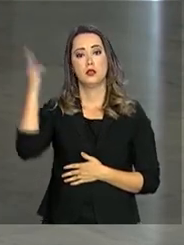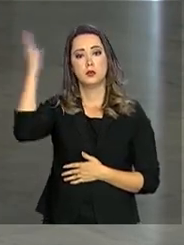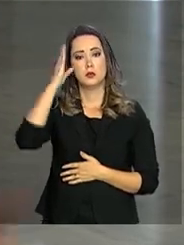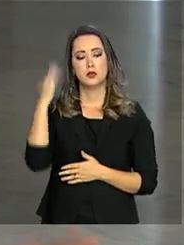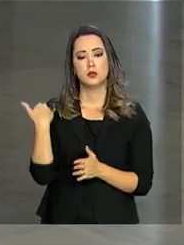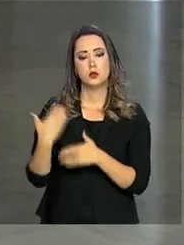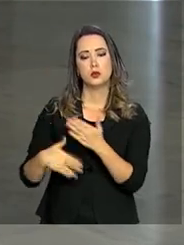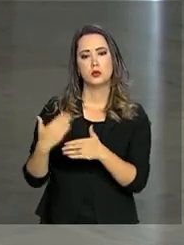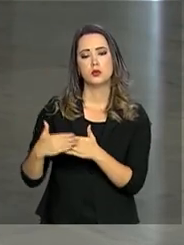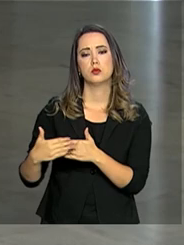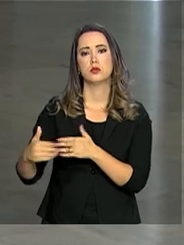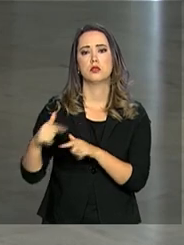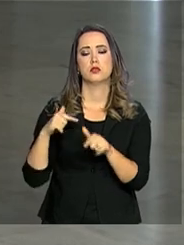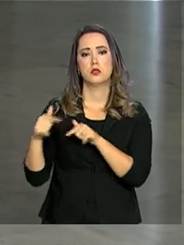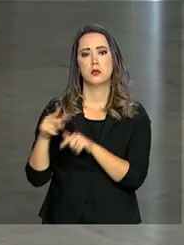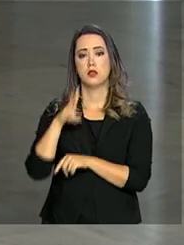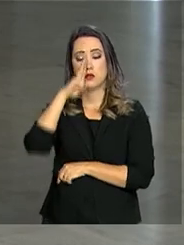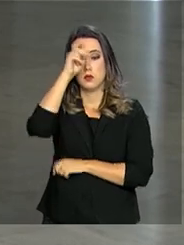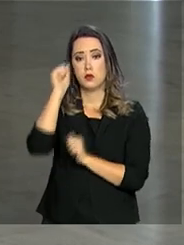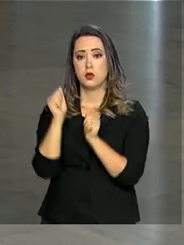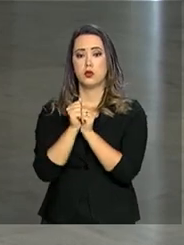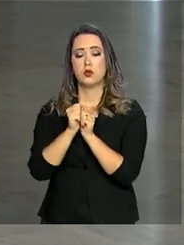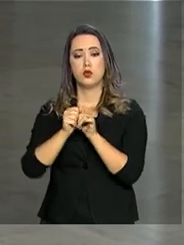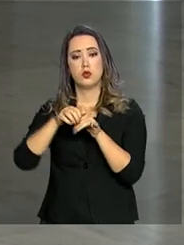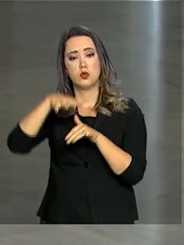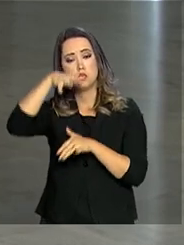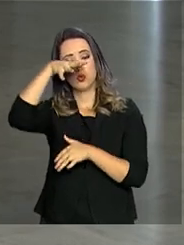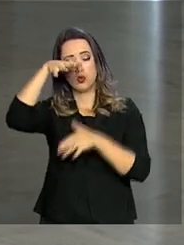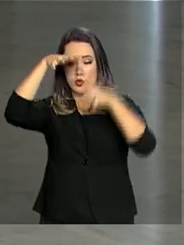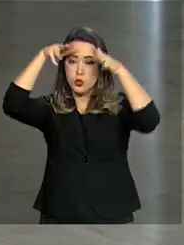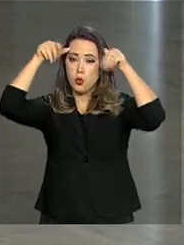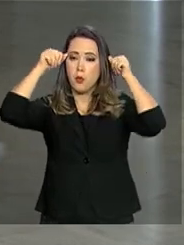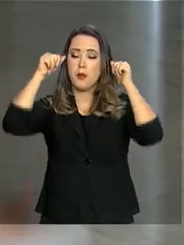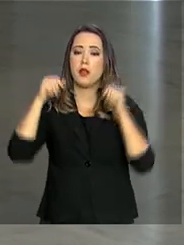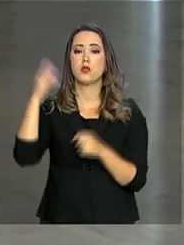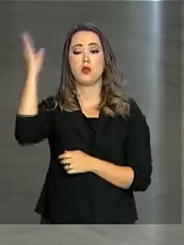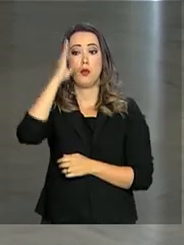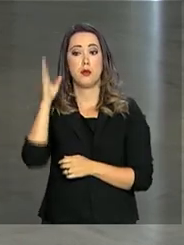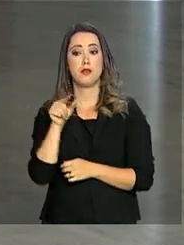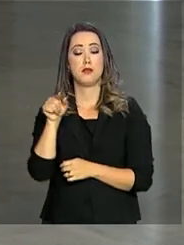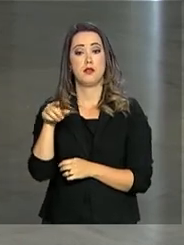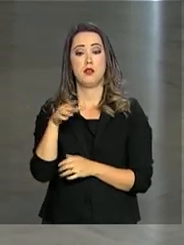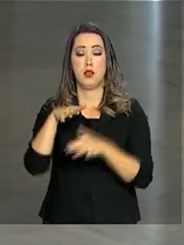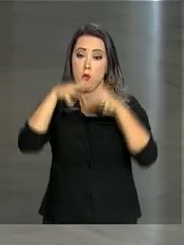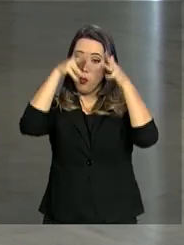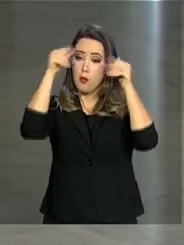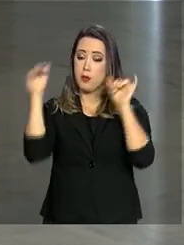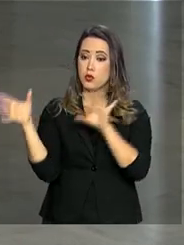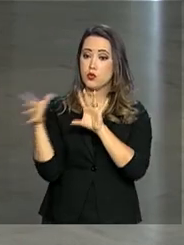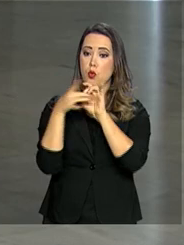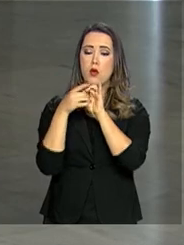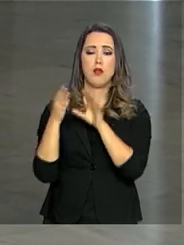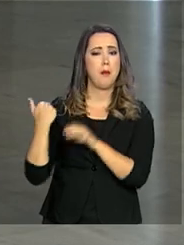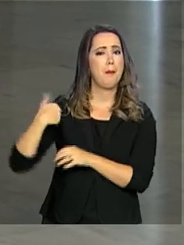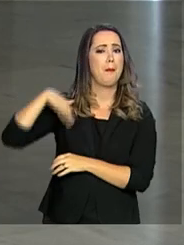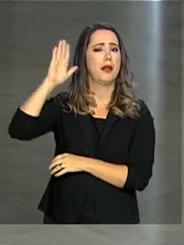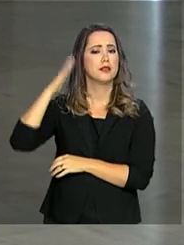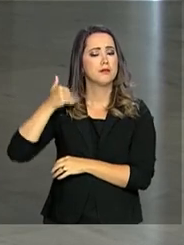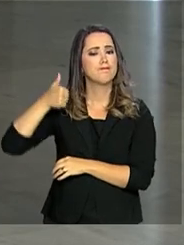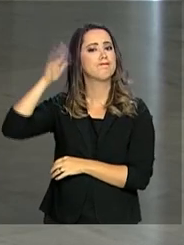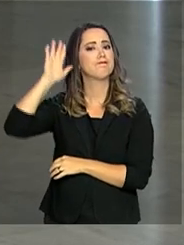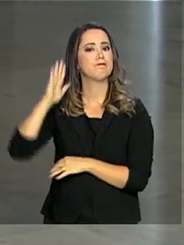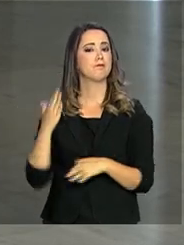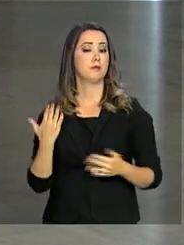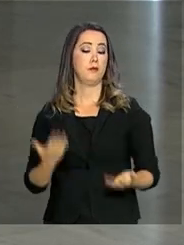continue trabalhando fortemente com o México e que as relações entre o Brasil e o México se aprofundem cada vez mais.